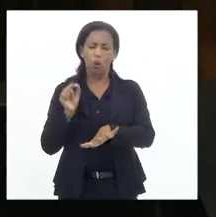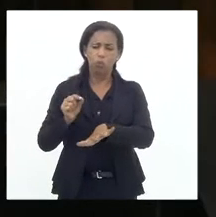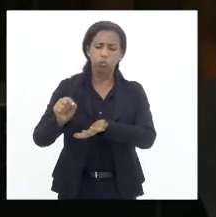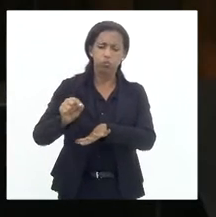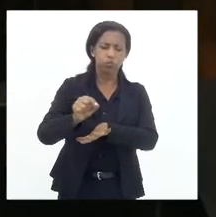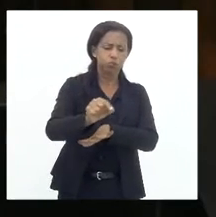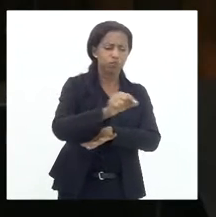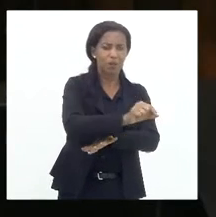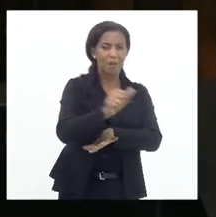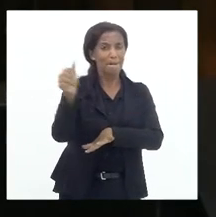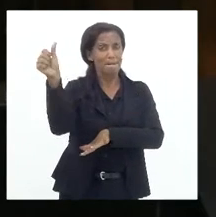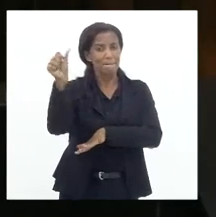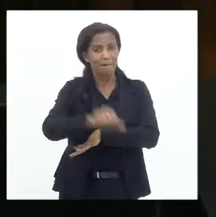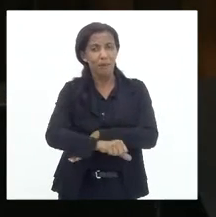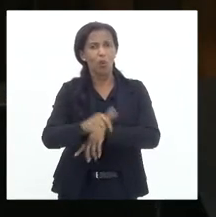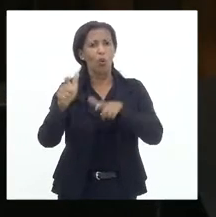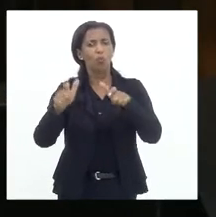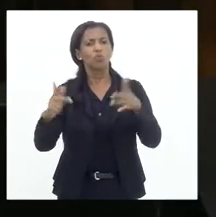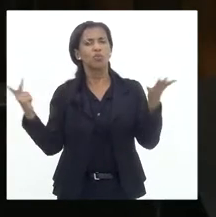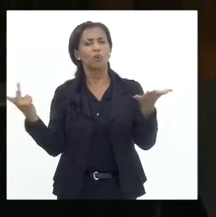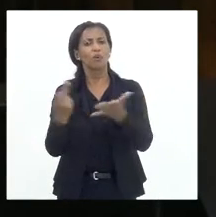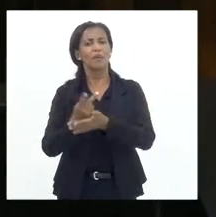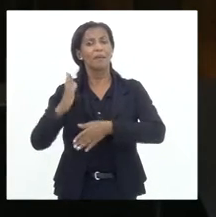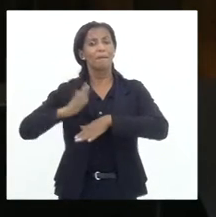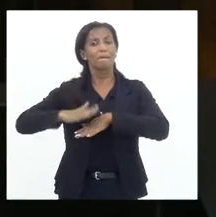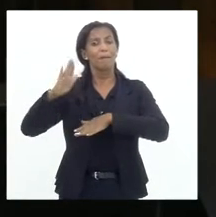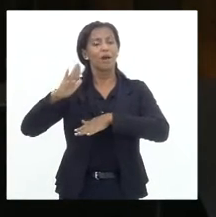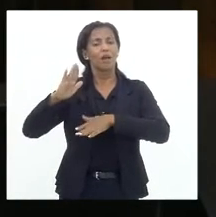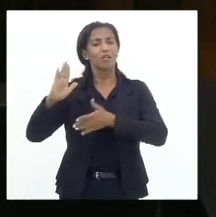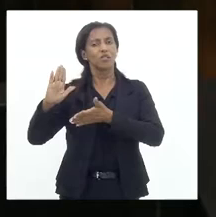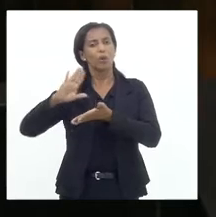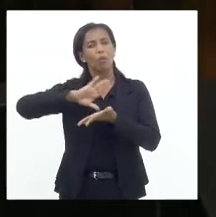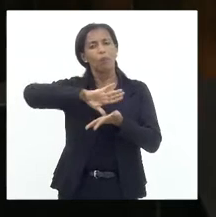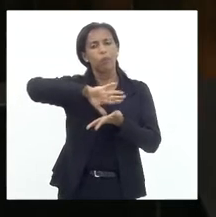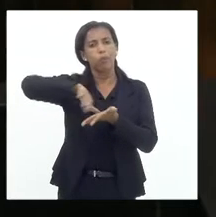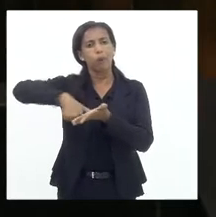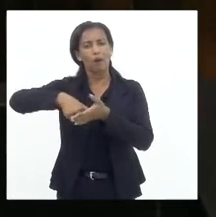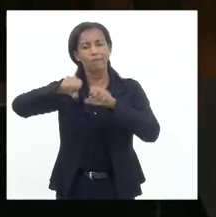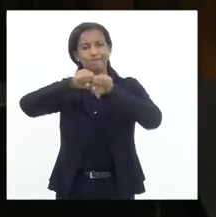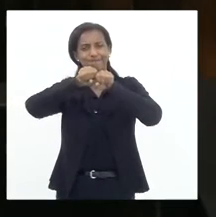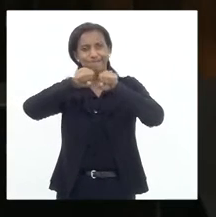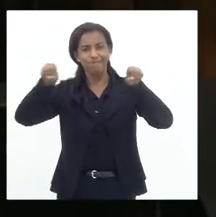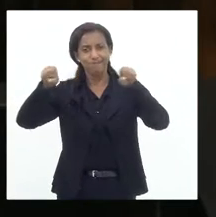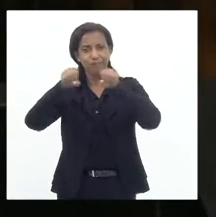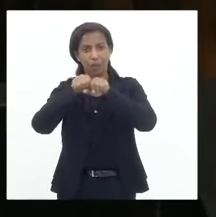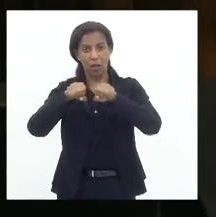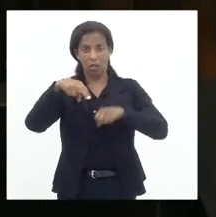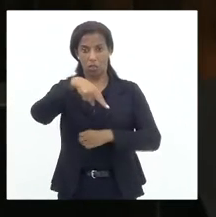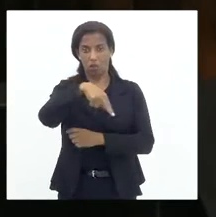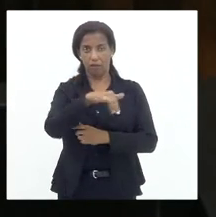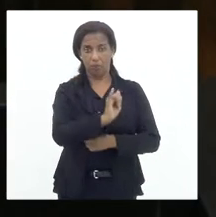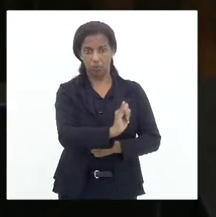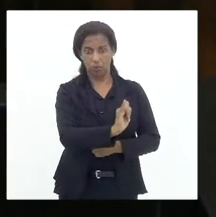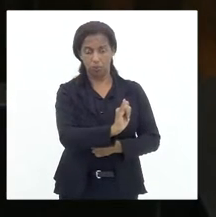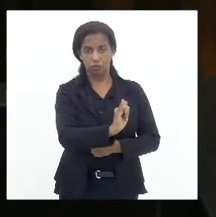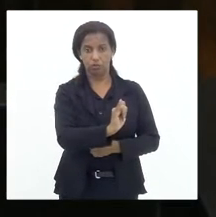críticos onde tem ocorrido esses furtos de cabo, é Nova Iguaçu,